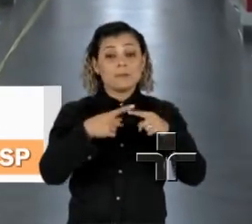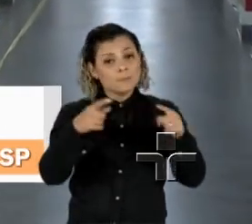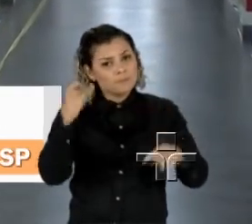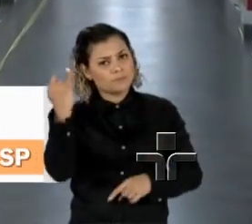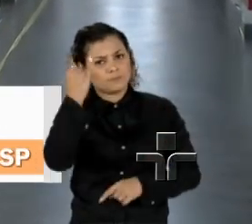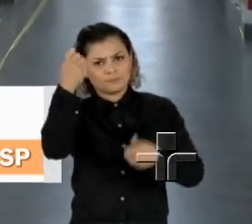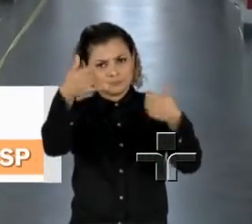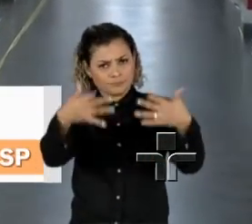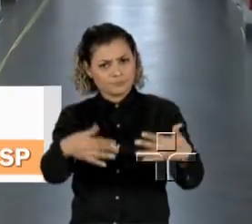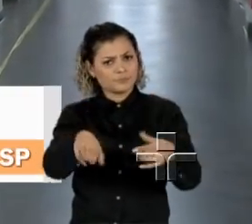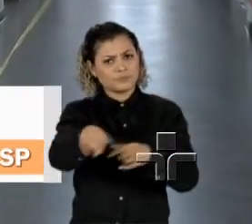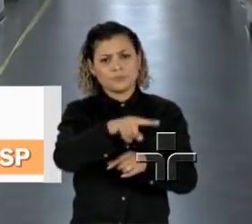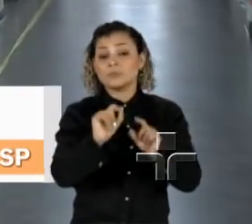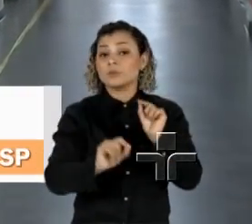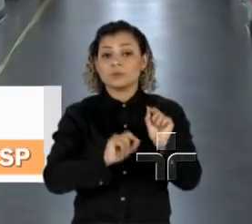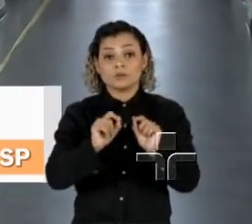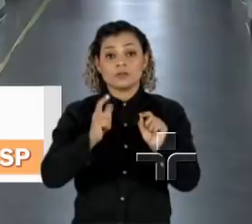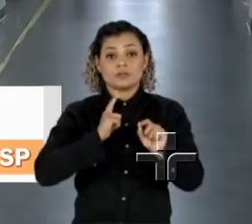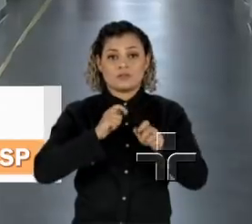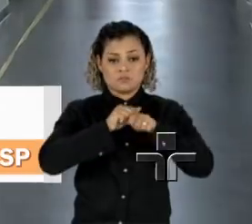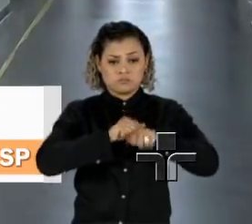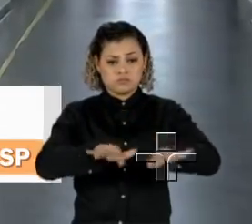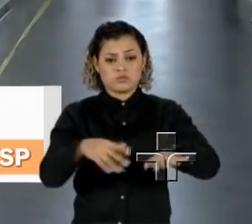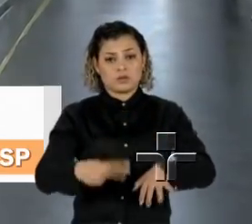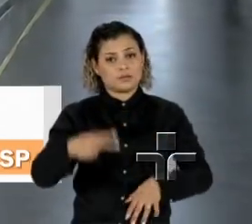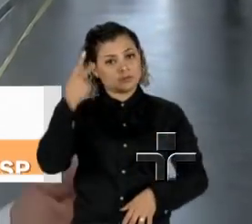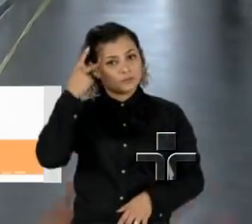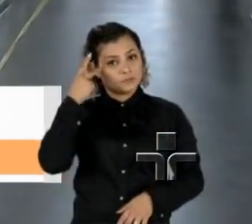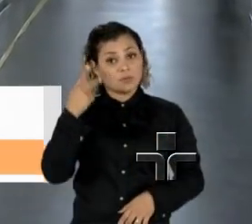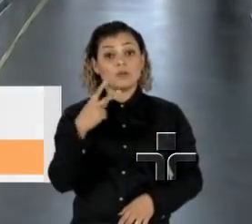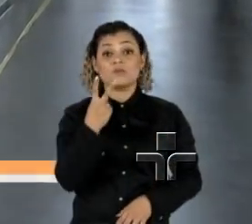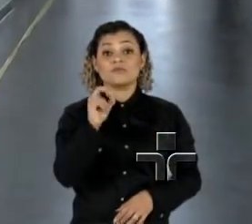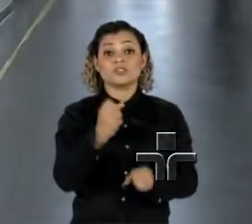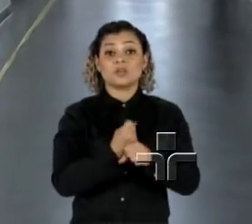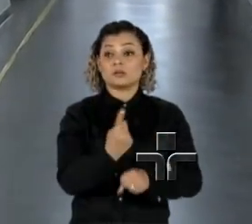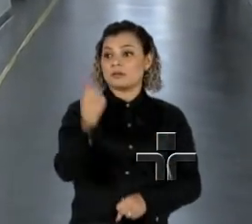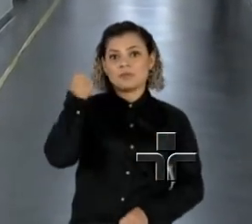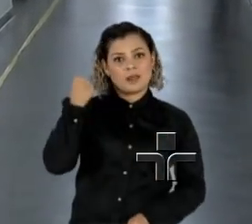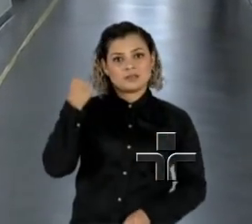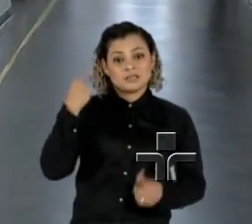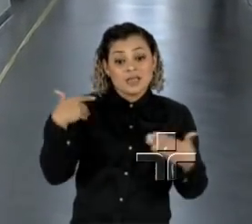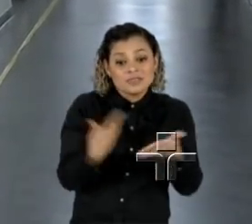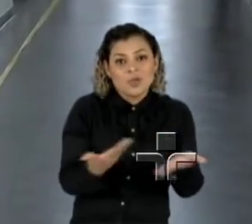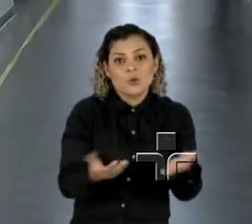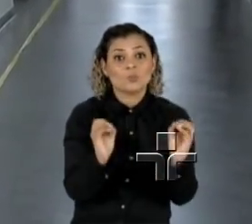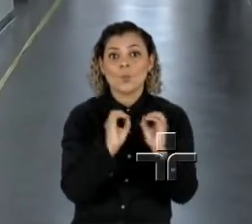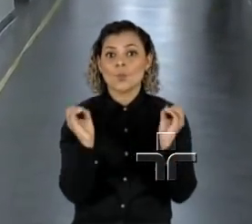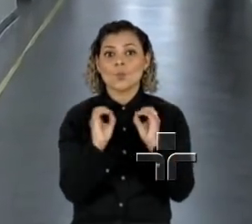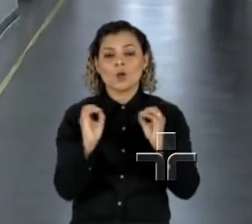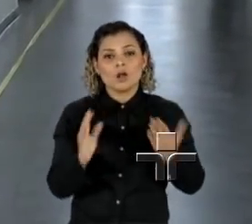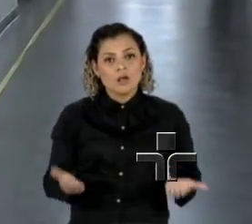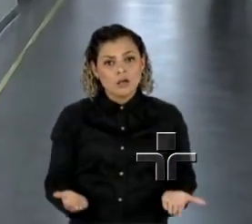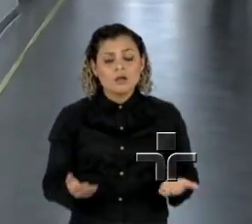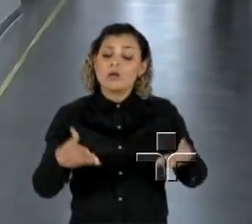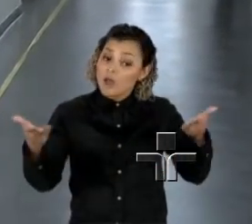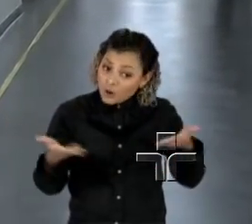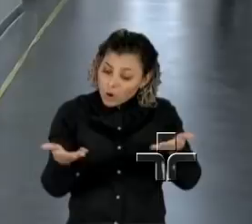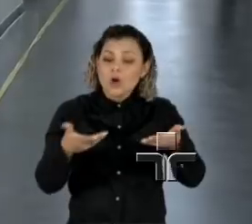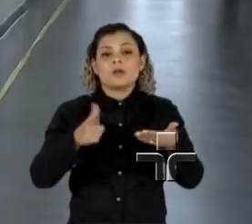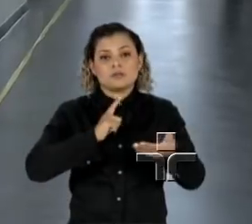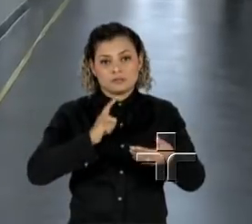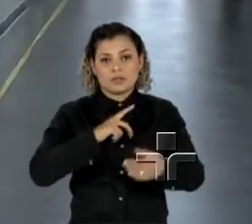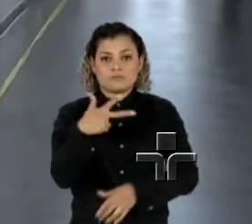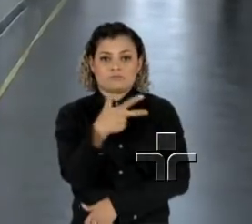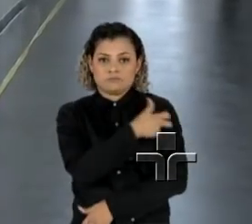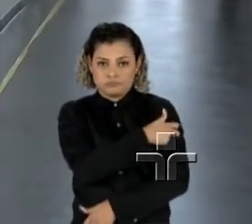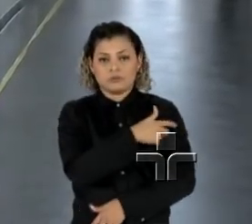esclarecermos que a nossa última epidemia aqui no estado de São Paulo ocorreu há mais de 20 anos. É importante esclarecermos que estamos tendo a circulação do